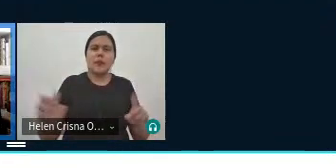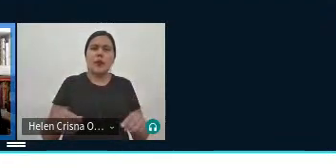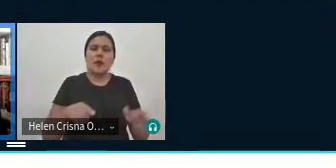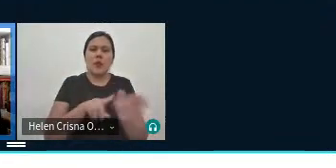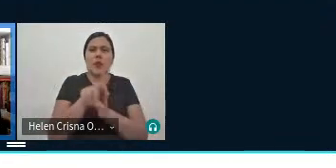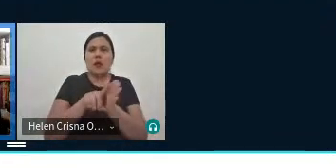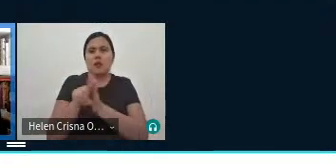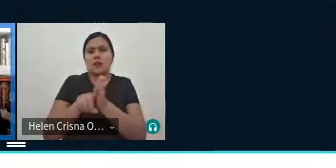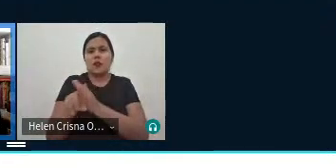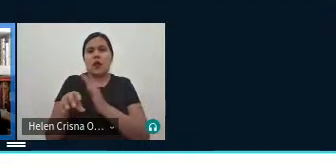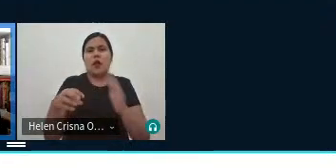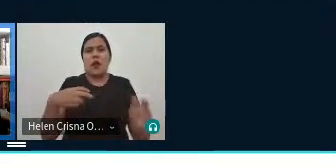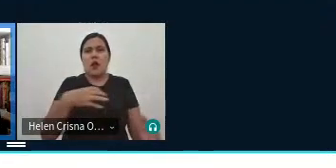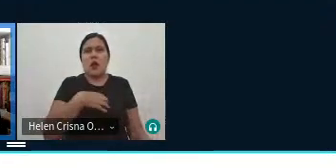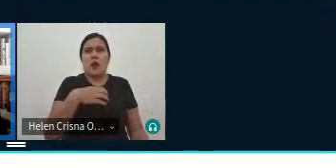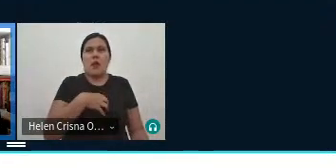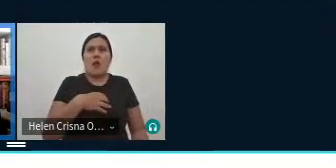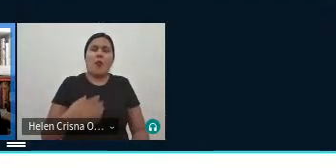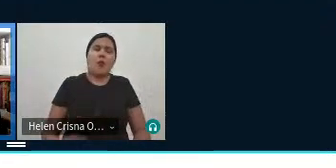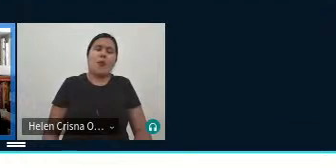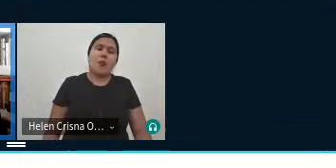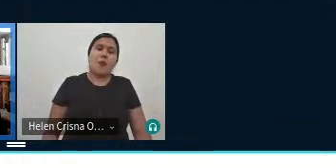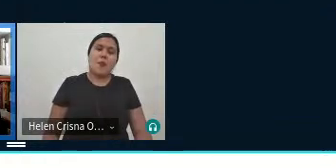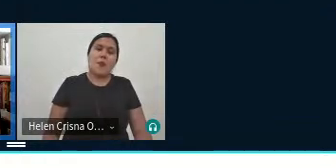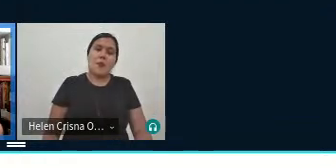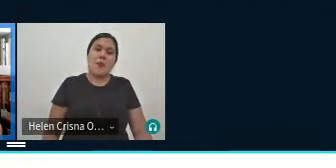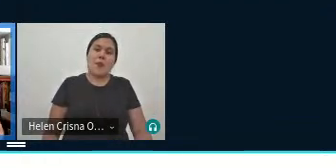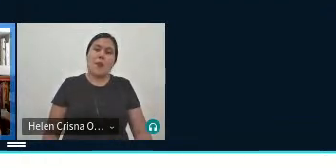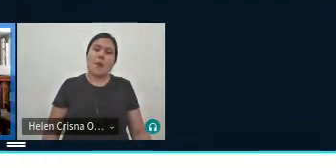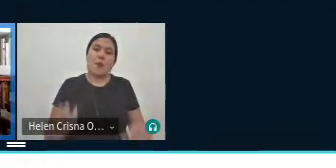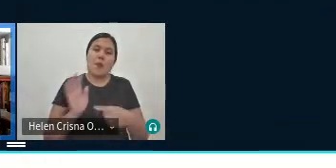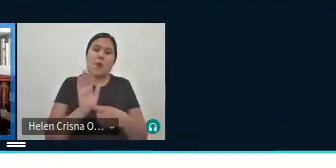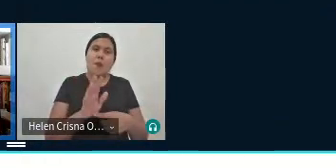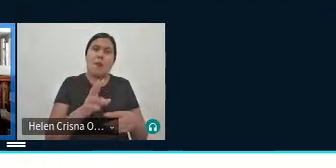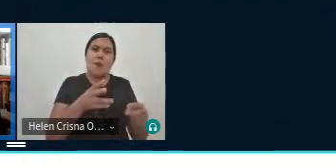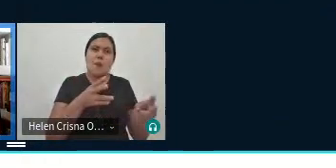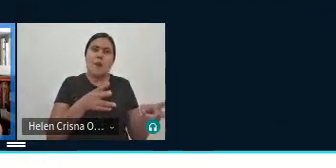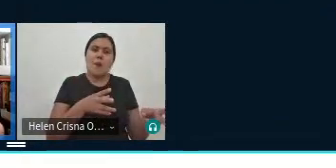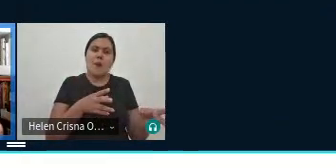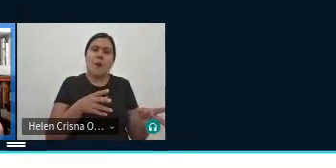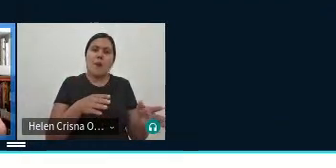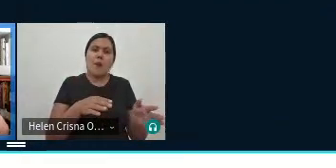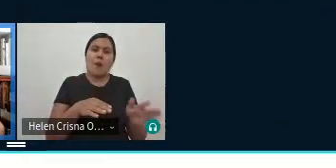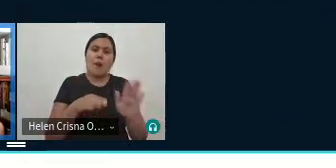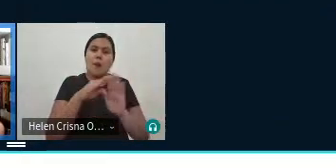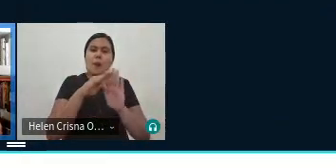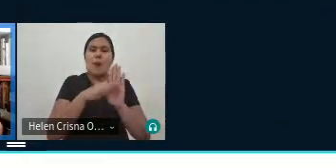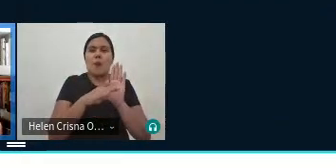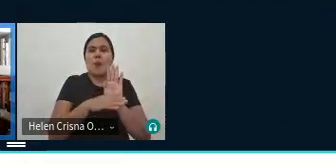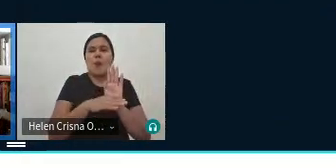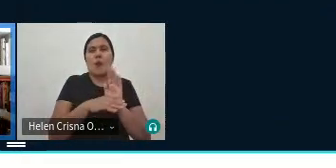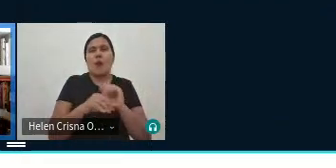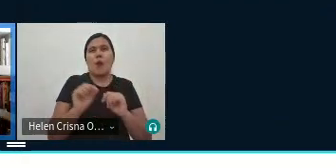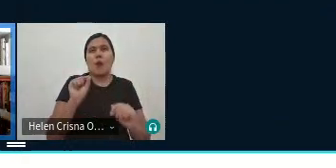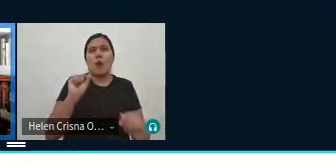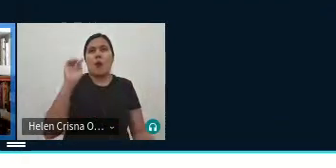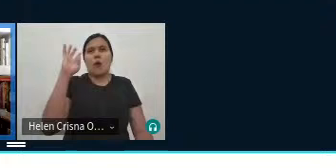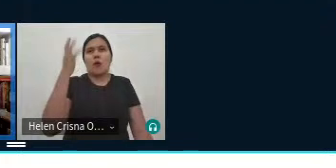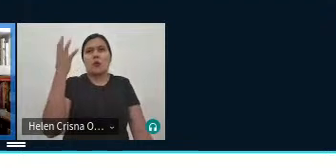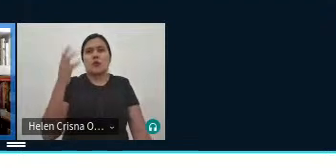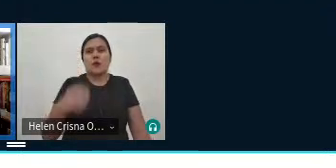investigações nesse sentido considerando esses aspectos tem favorecido por conseguinte a ocorrência de distintos